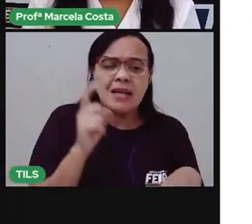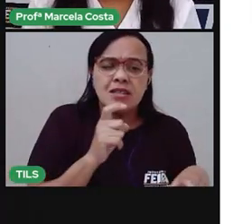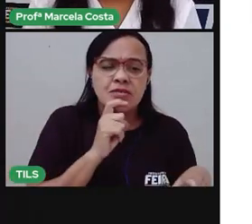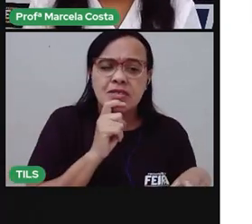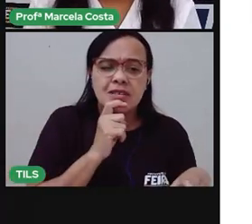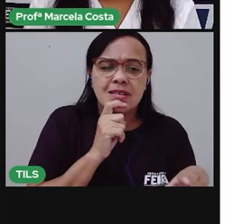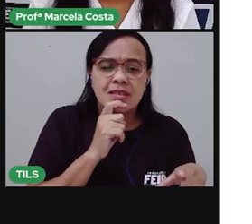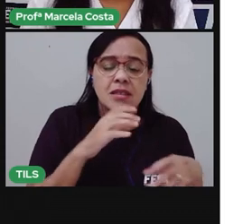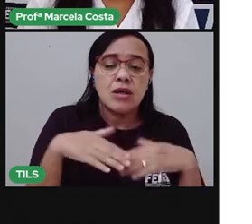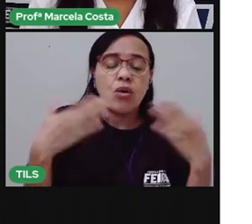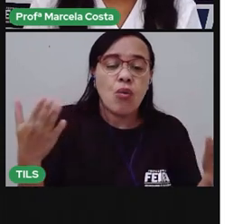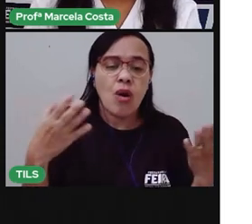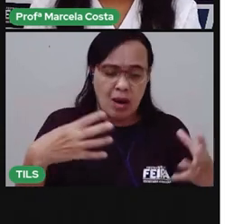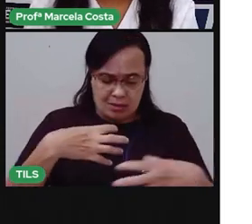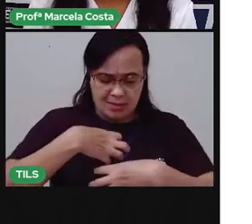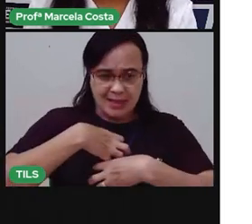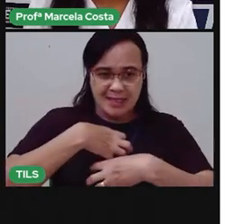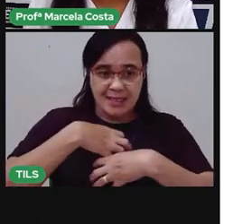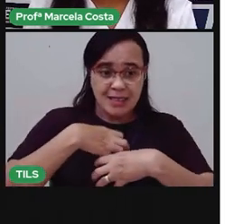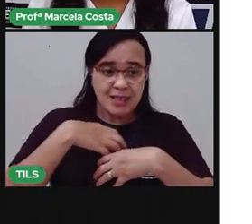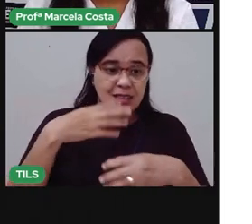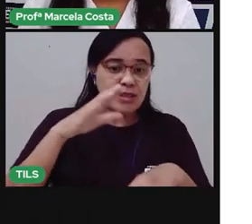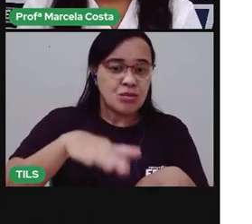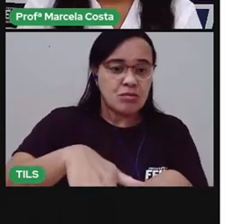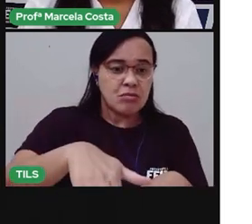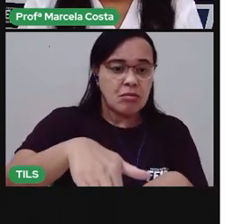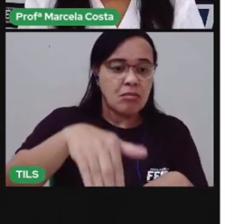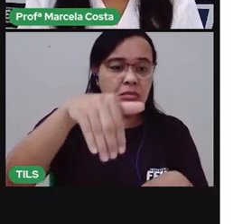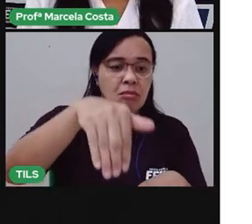que você está sentindo. Quem é que está mais fria?